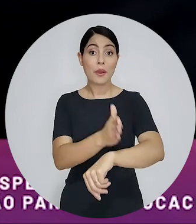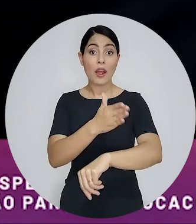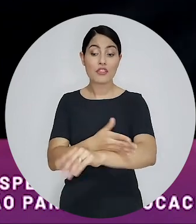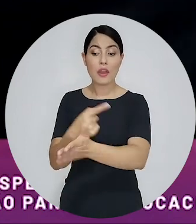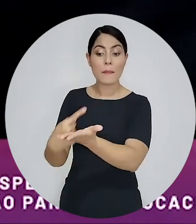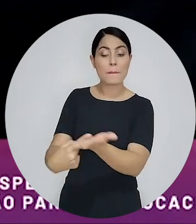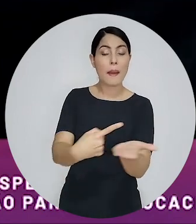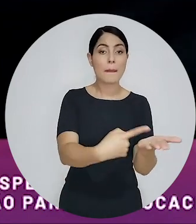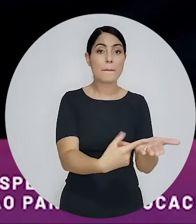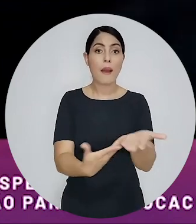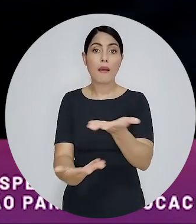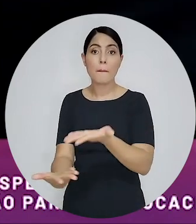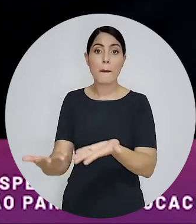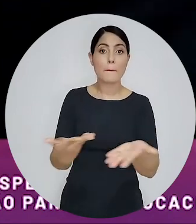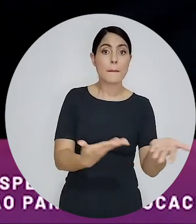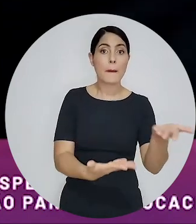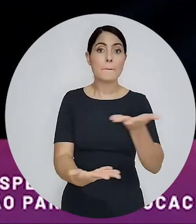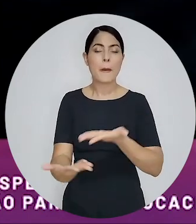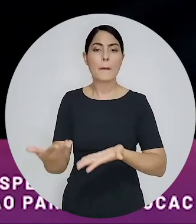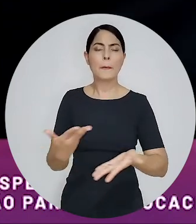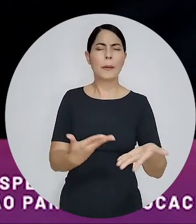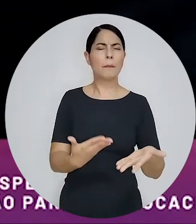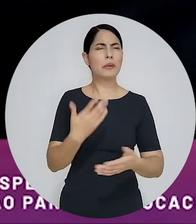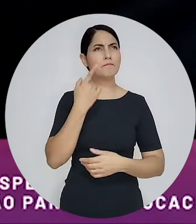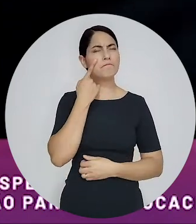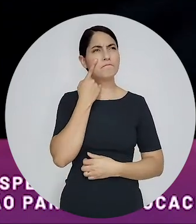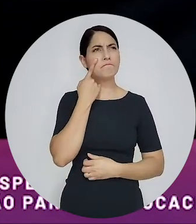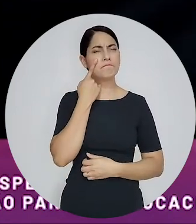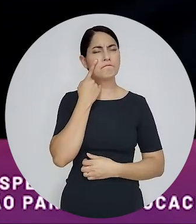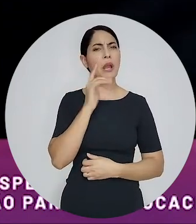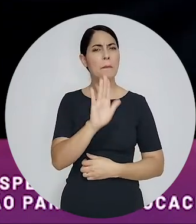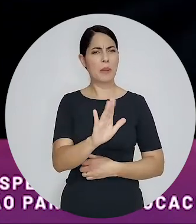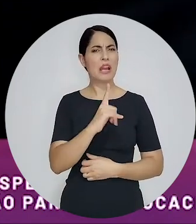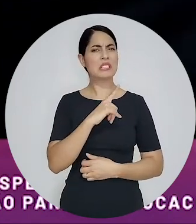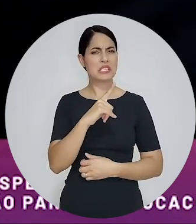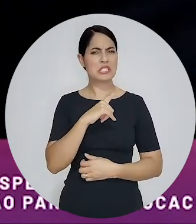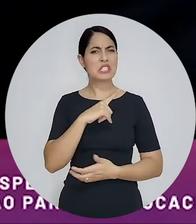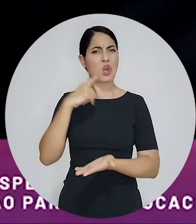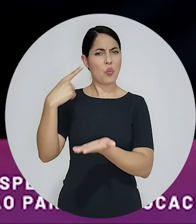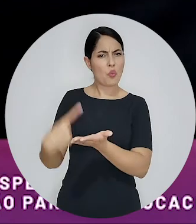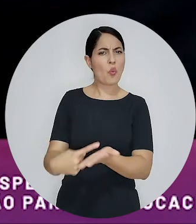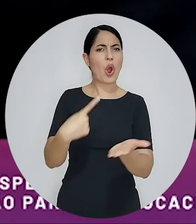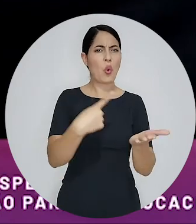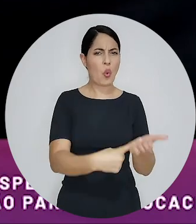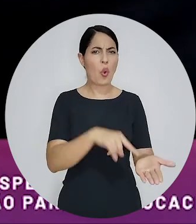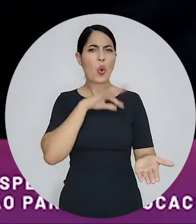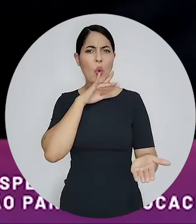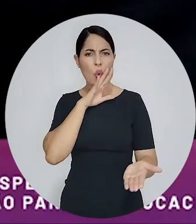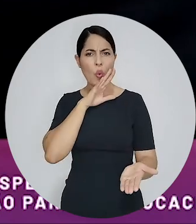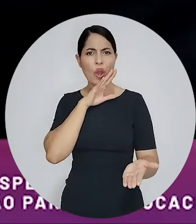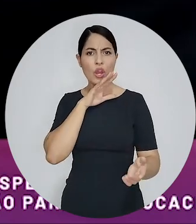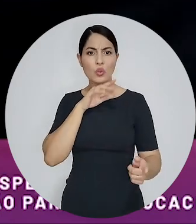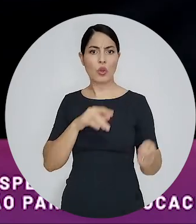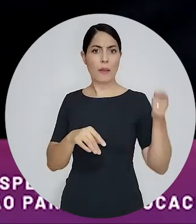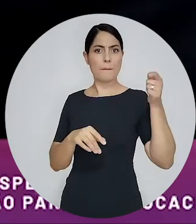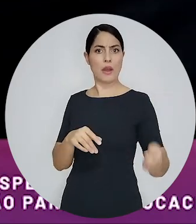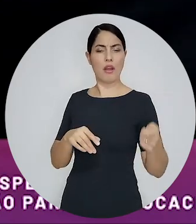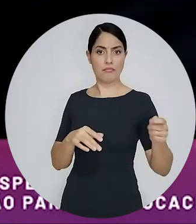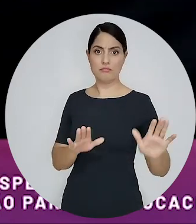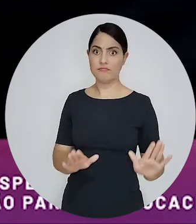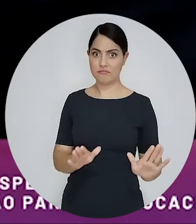negociada então usando um blocado típico que falamos mais vale um acordo ruim que uma sentença